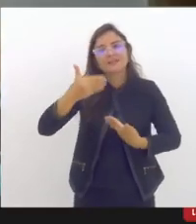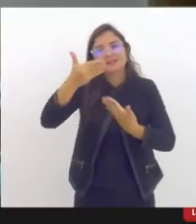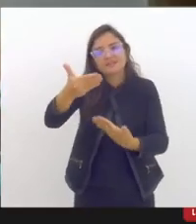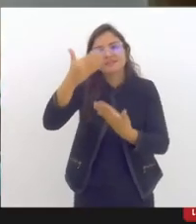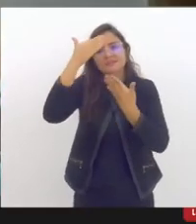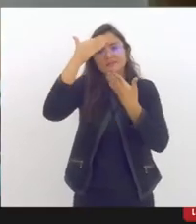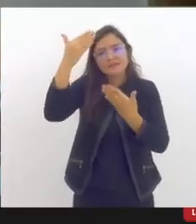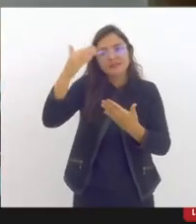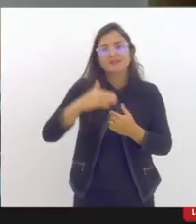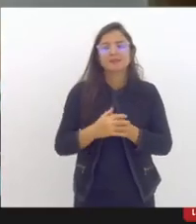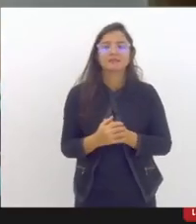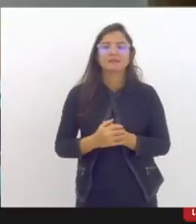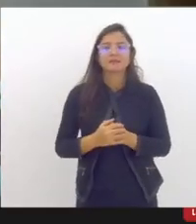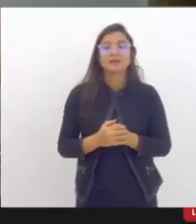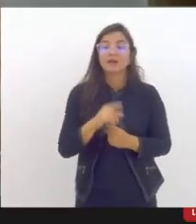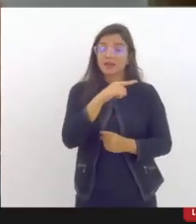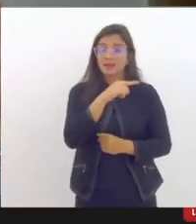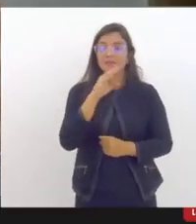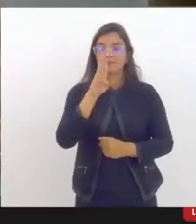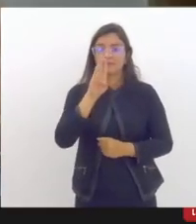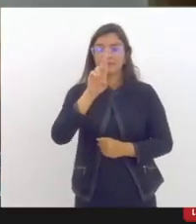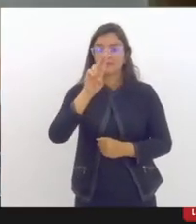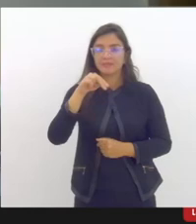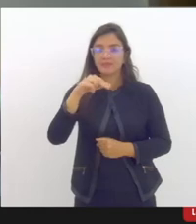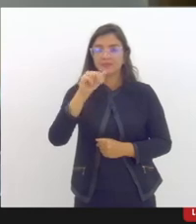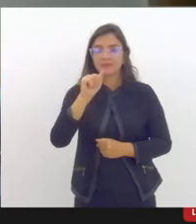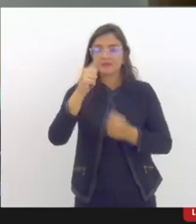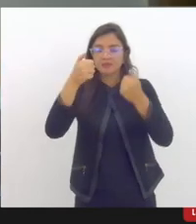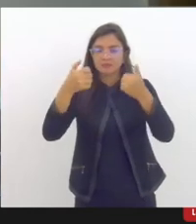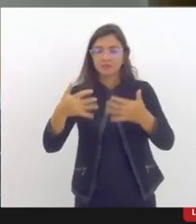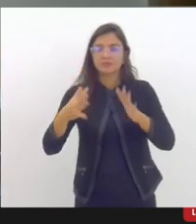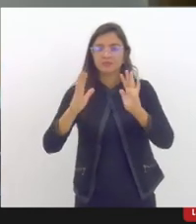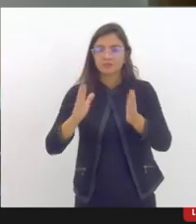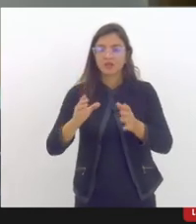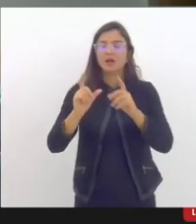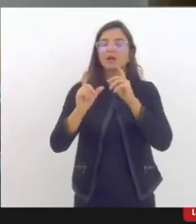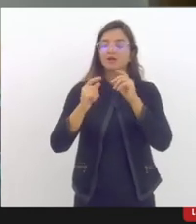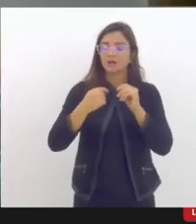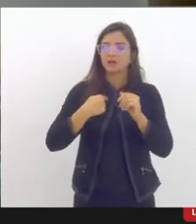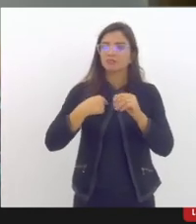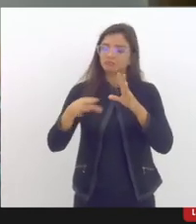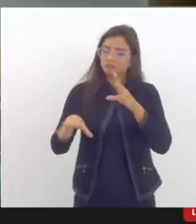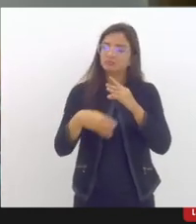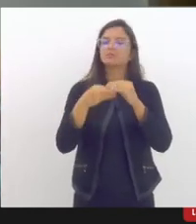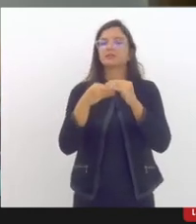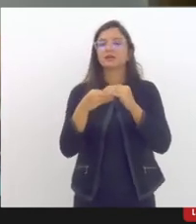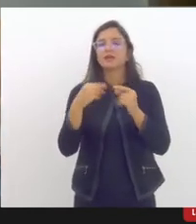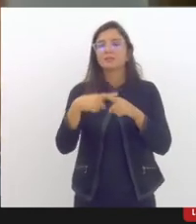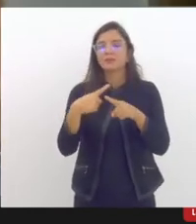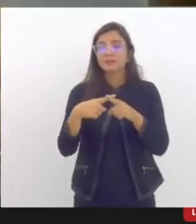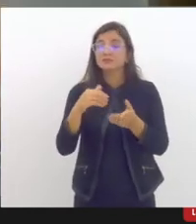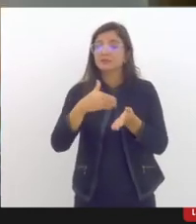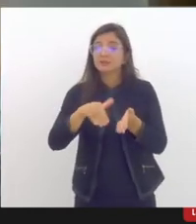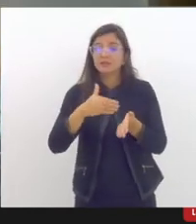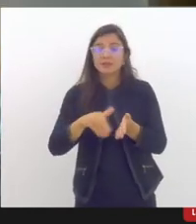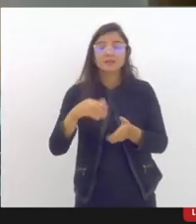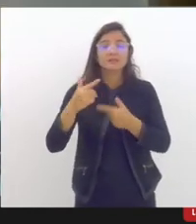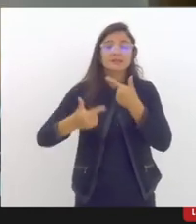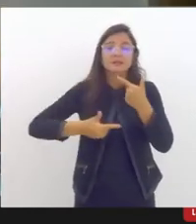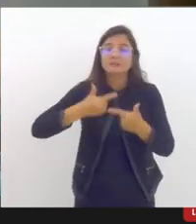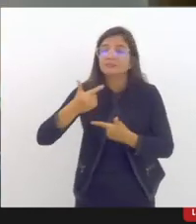Reforço a fala da Bruna. A Secretaria trabalha de uma forma bastante orgânica e